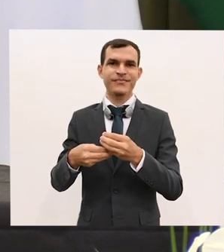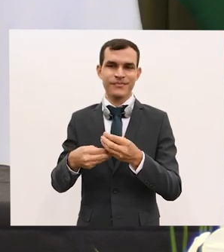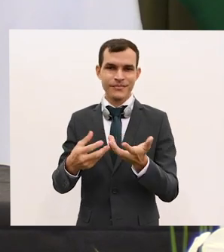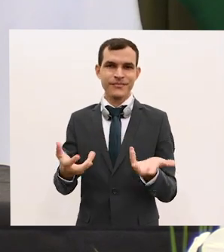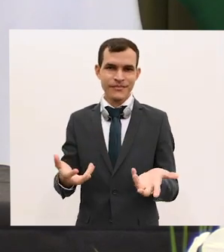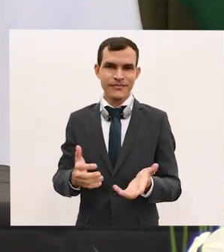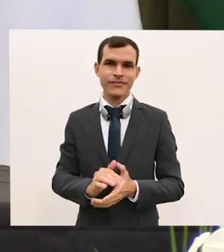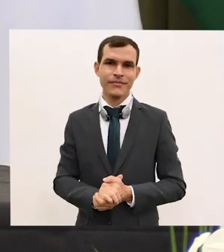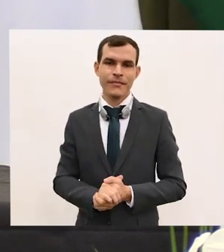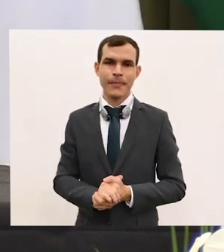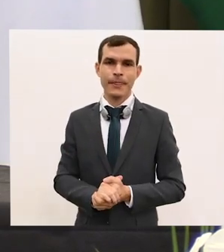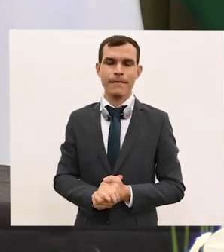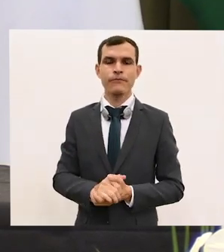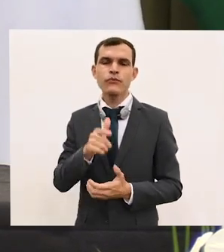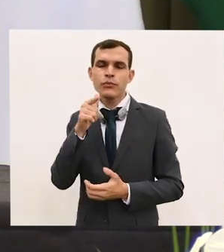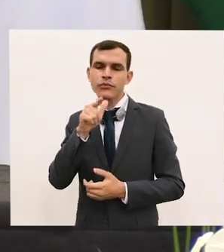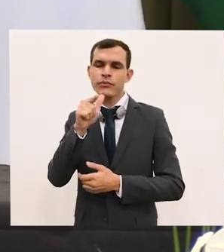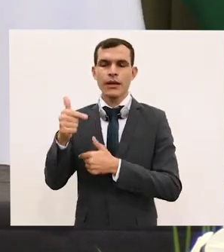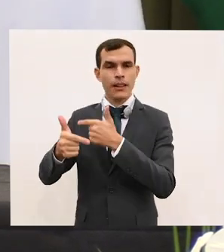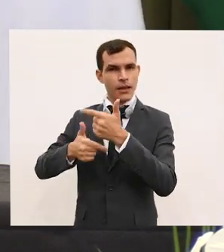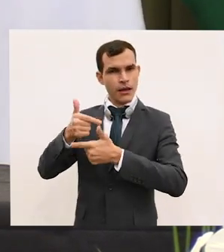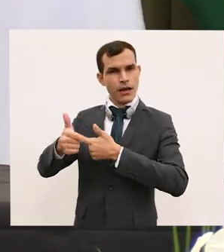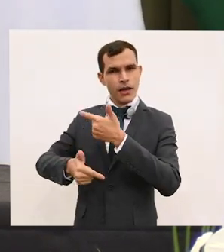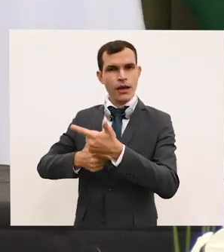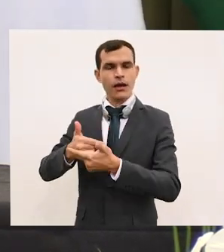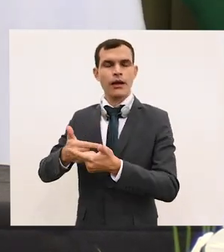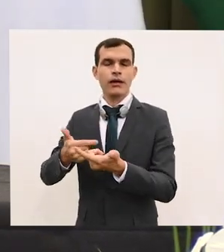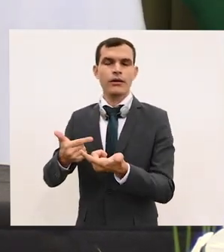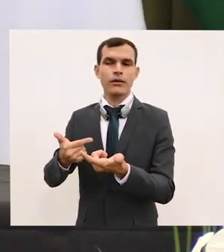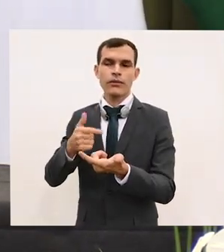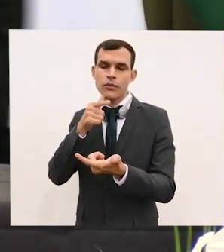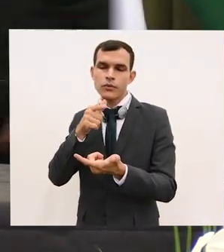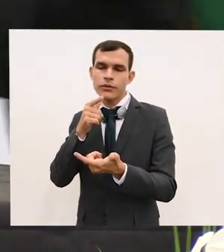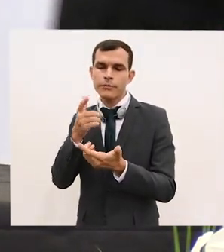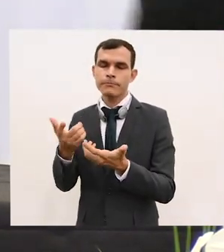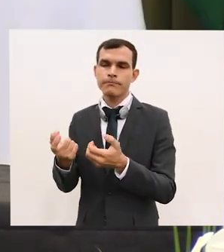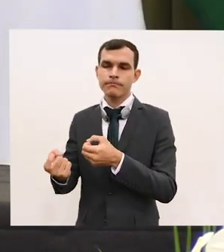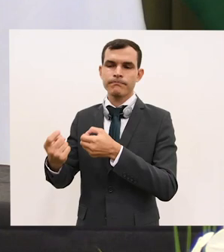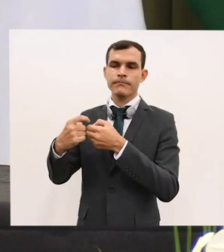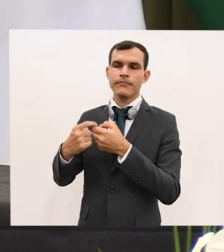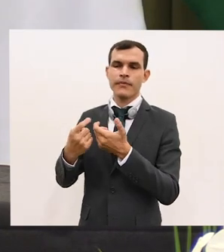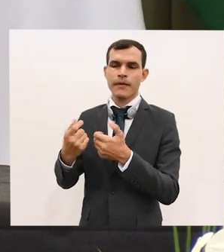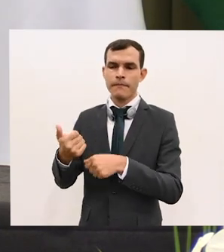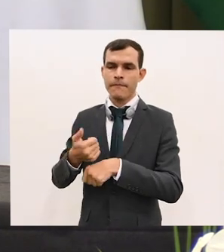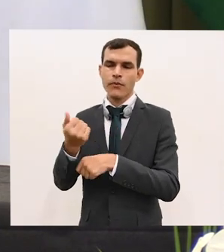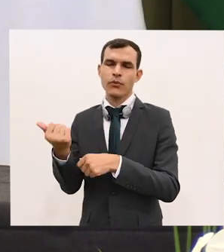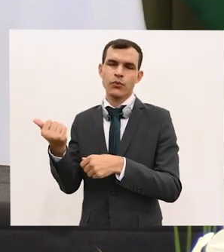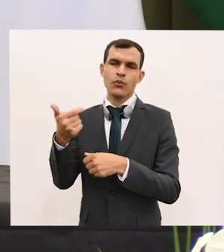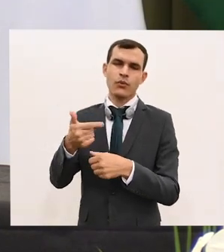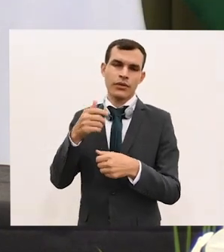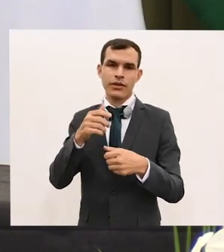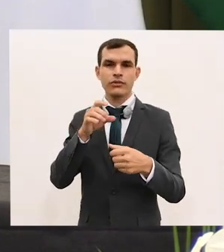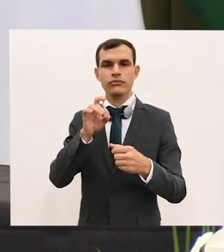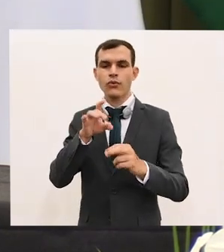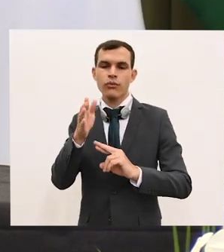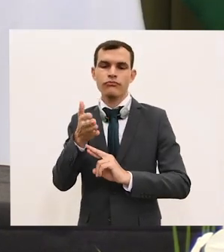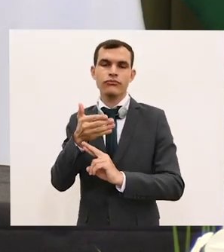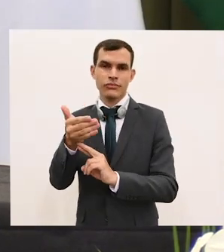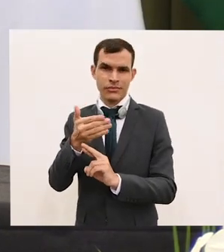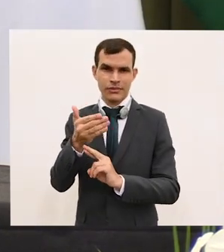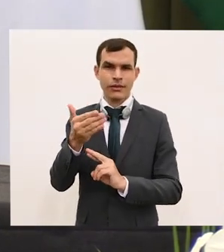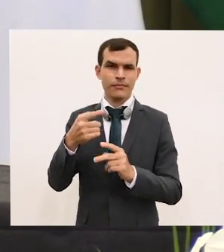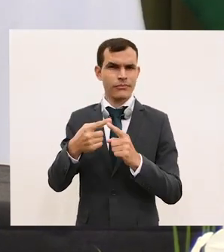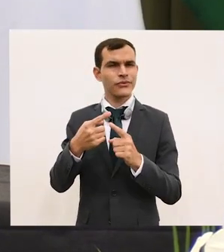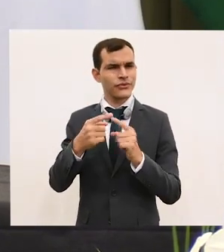recompensadores do ponto de vista do que essa função de chanceler, que às vezes parece tão difícil, sobretudo,